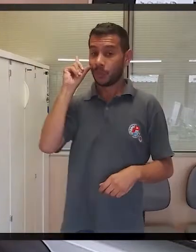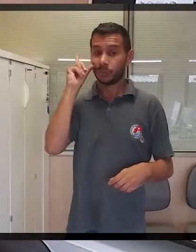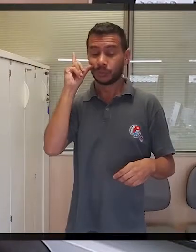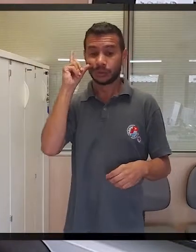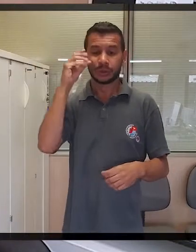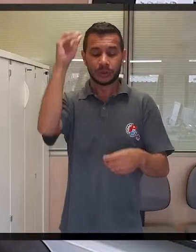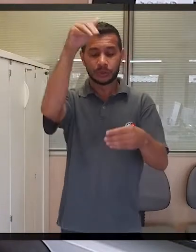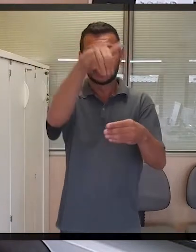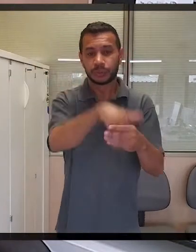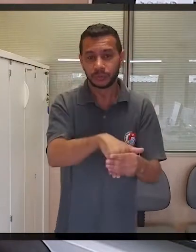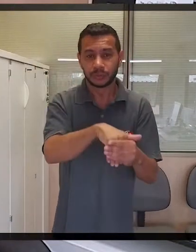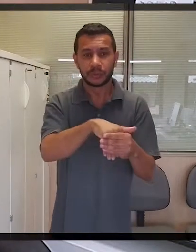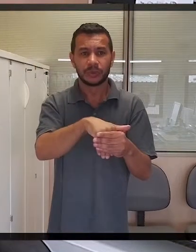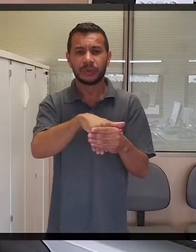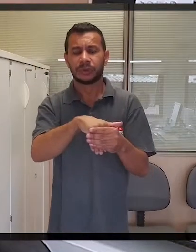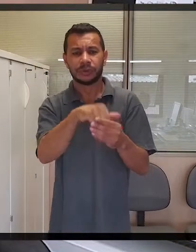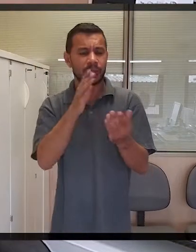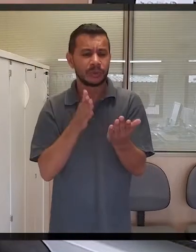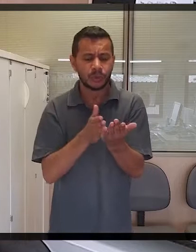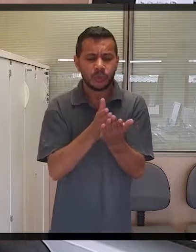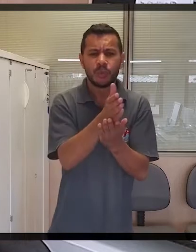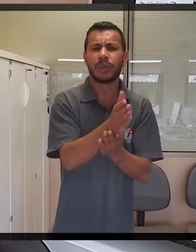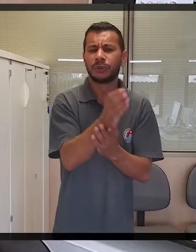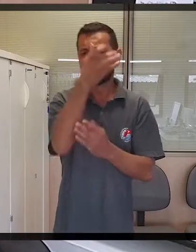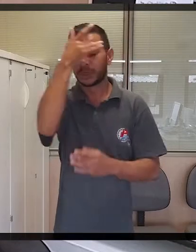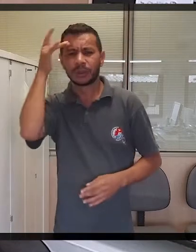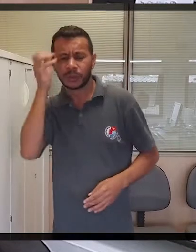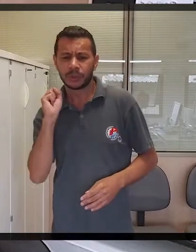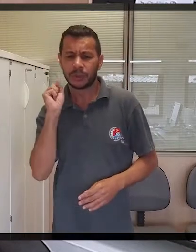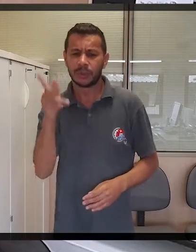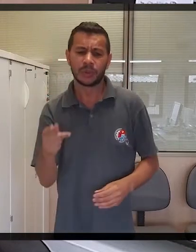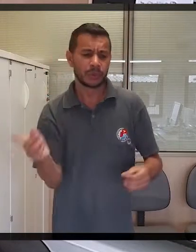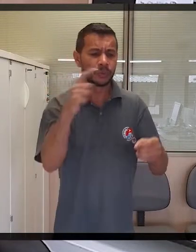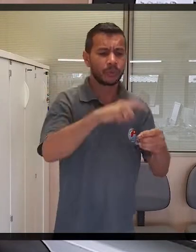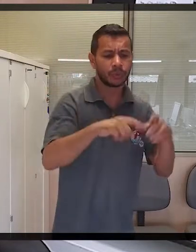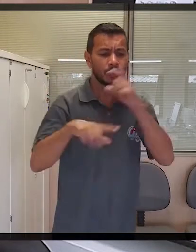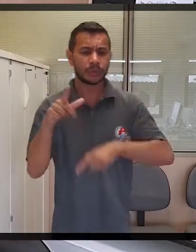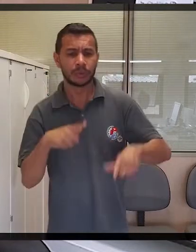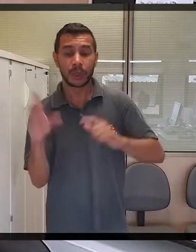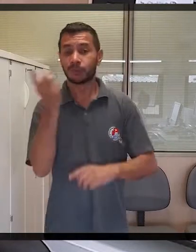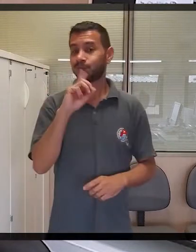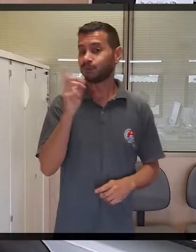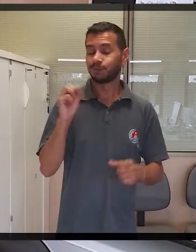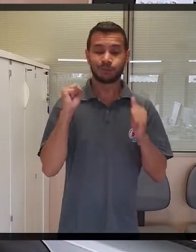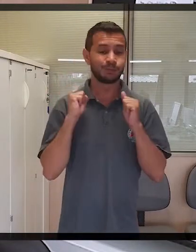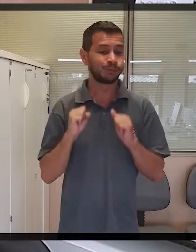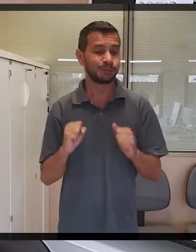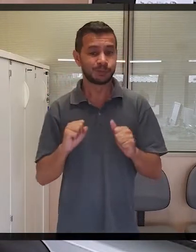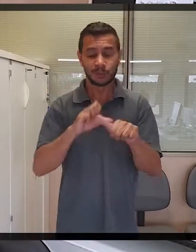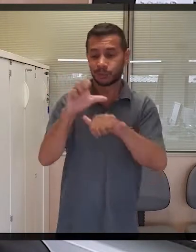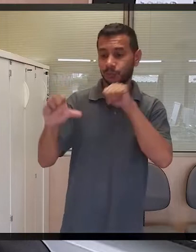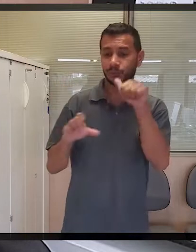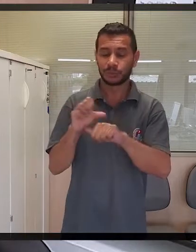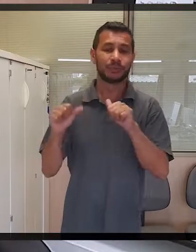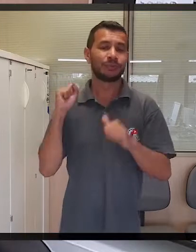ministros decidiram que aqueles aposentados que retornam ao mercado de trabalho não podem mais trocar a sua aposentadoria,